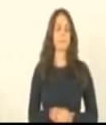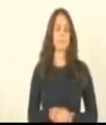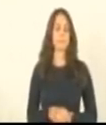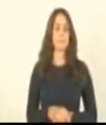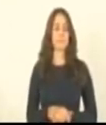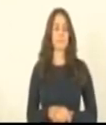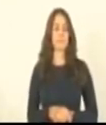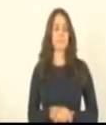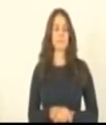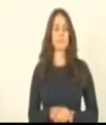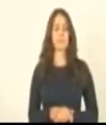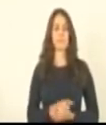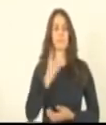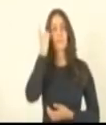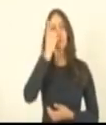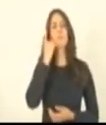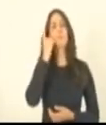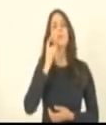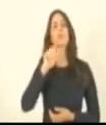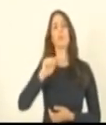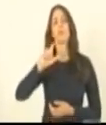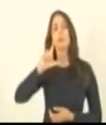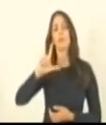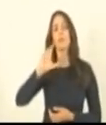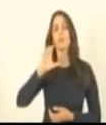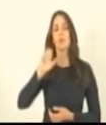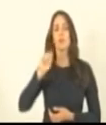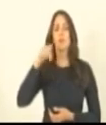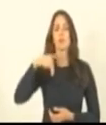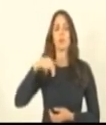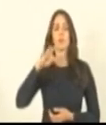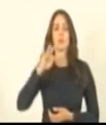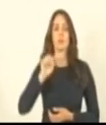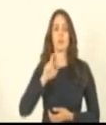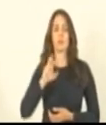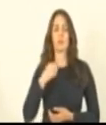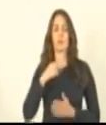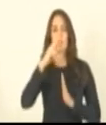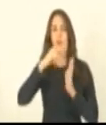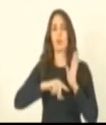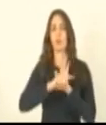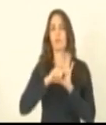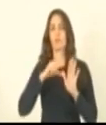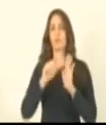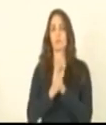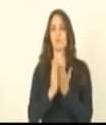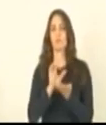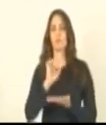Deputado Alcântaro, para poder fazer a leitura de um versículo da Bíblia.